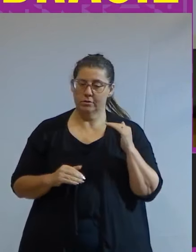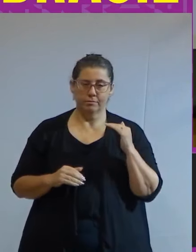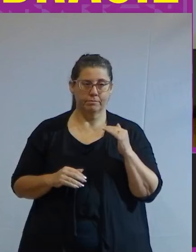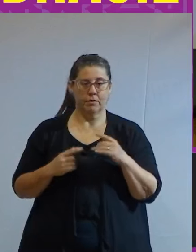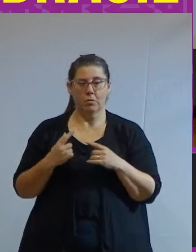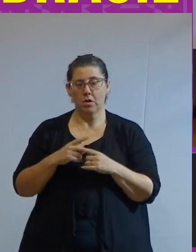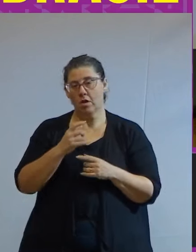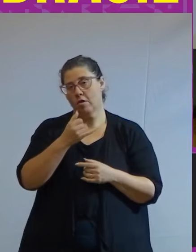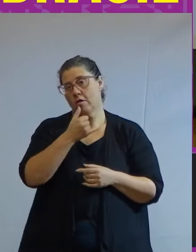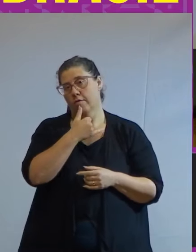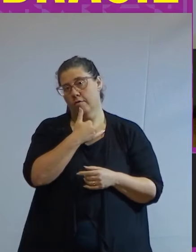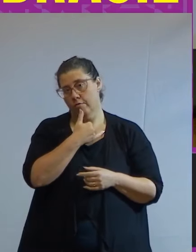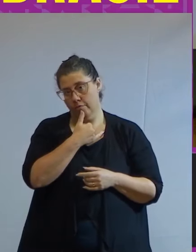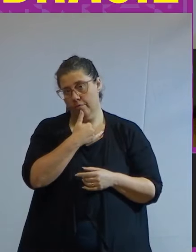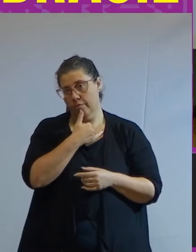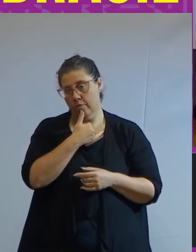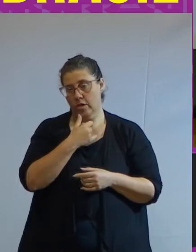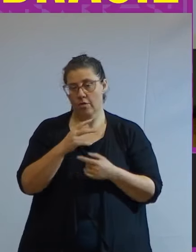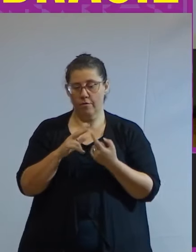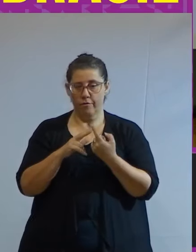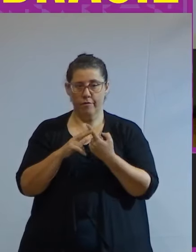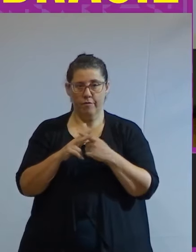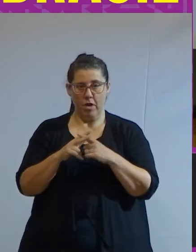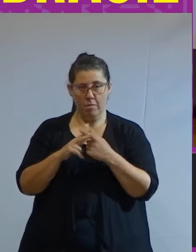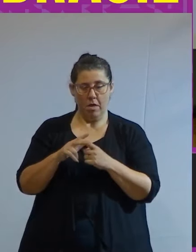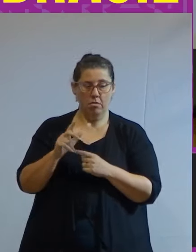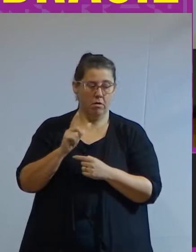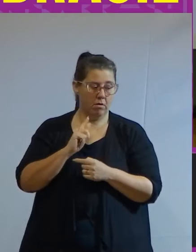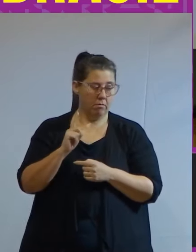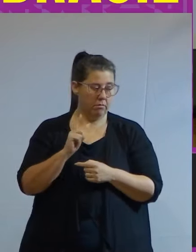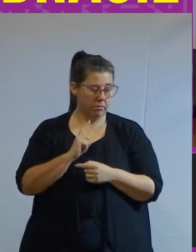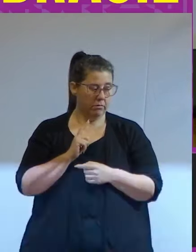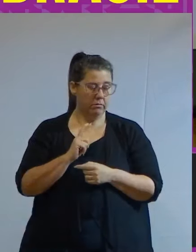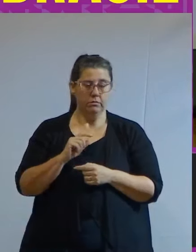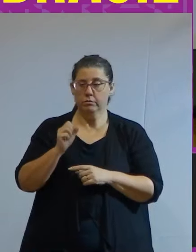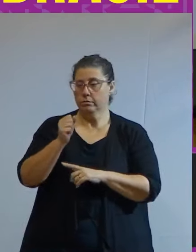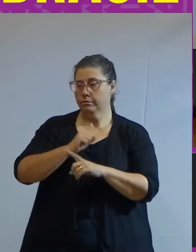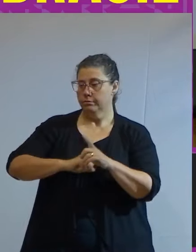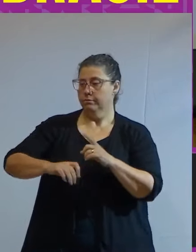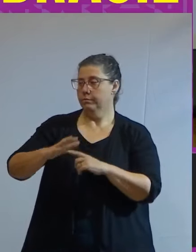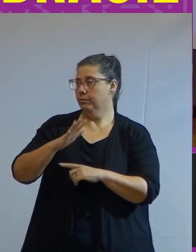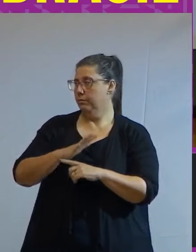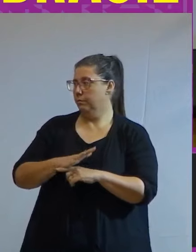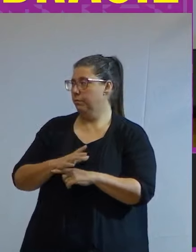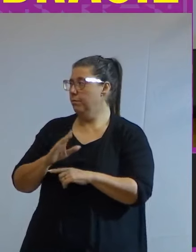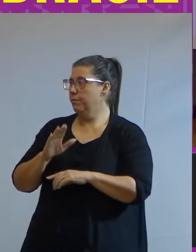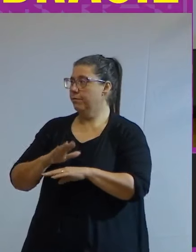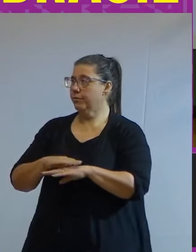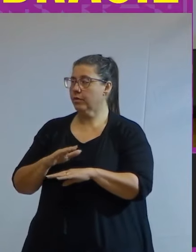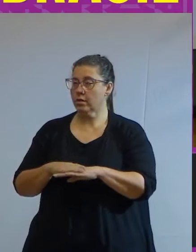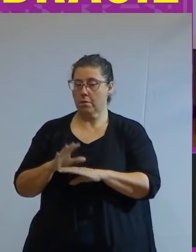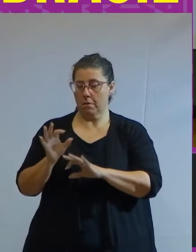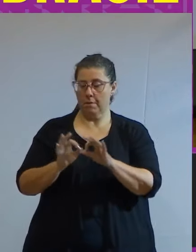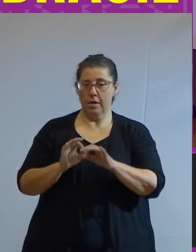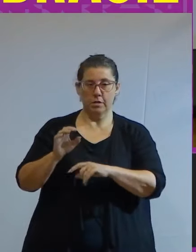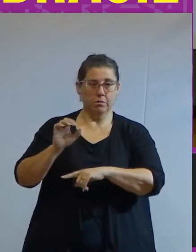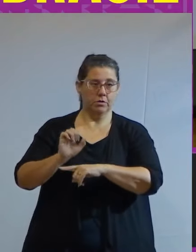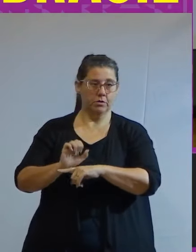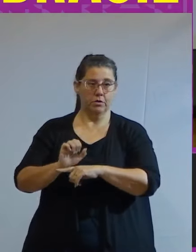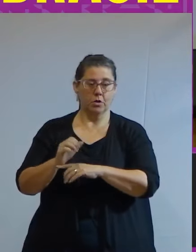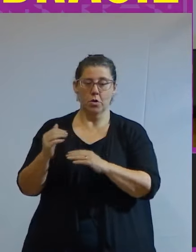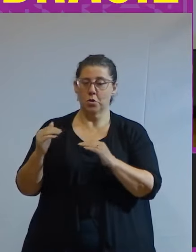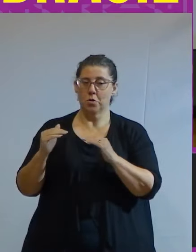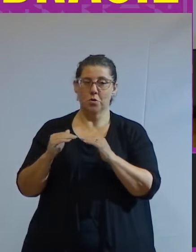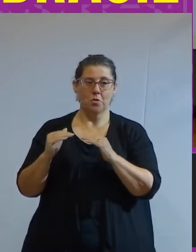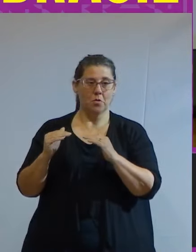infelizmente as ferramentas que existem na nossa sociedade que foram feitas pelo Estado não adentra